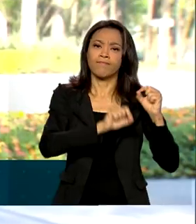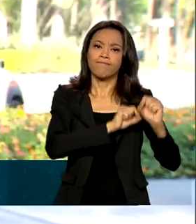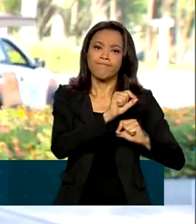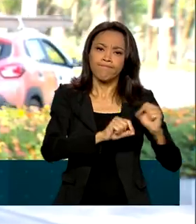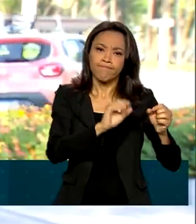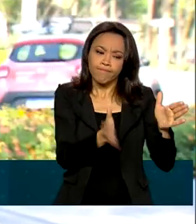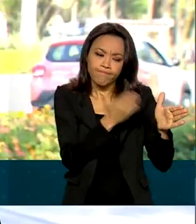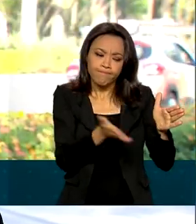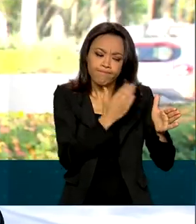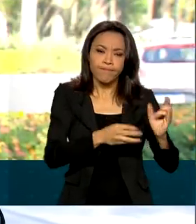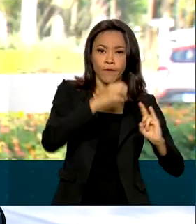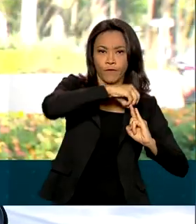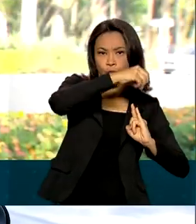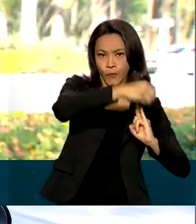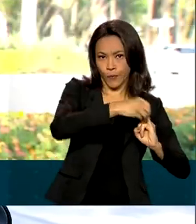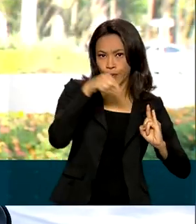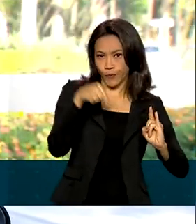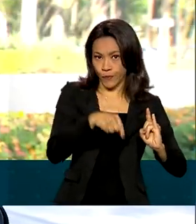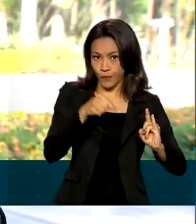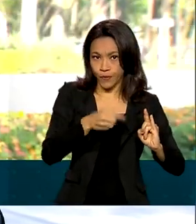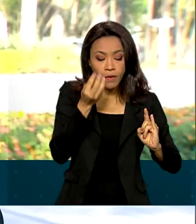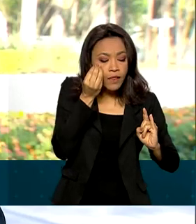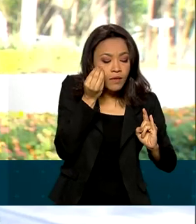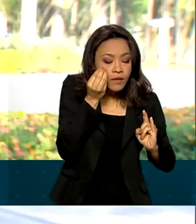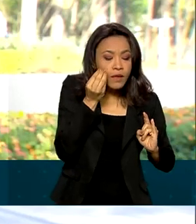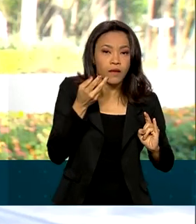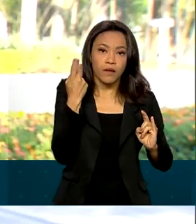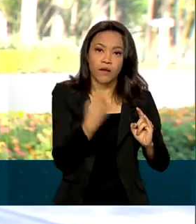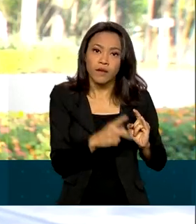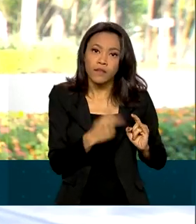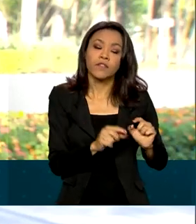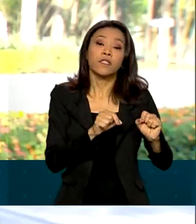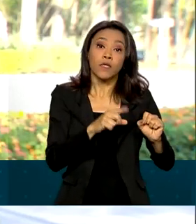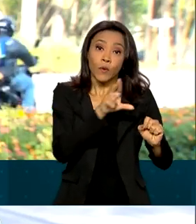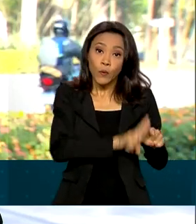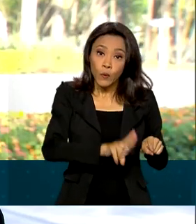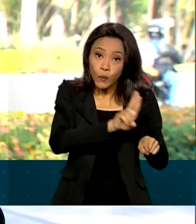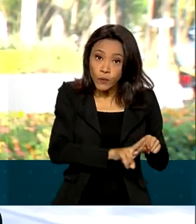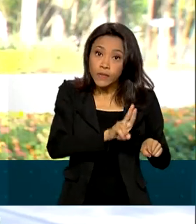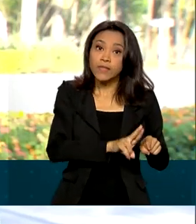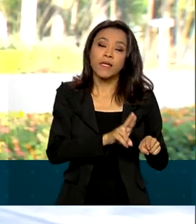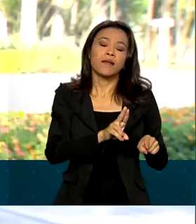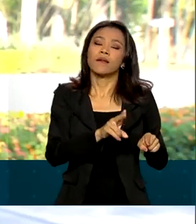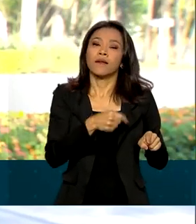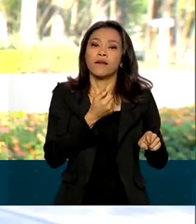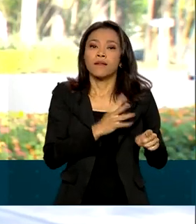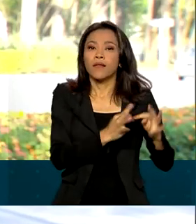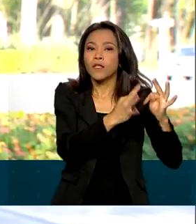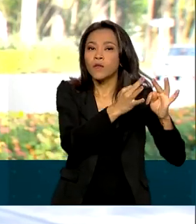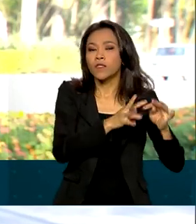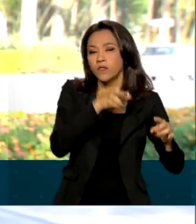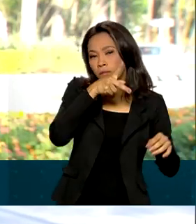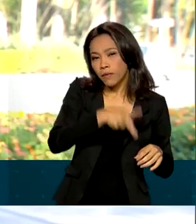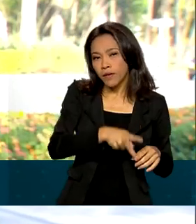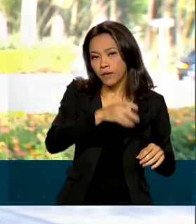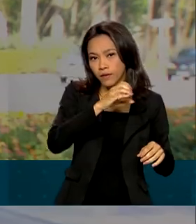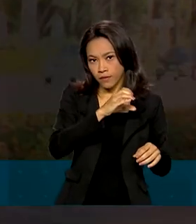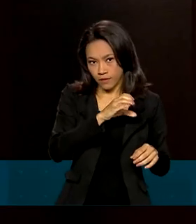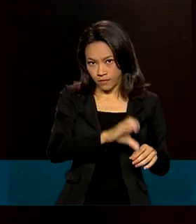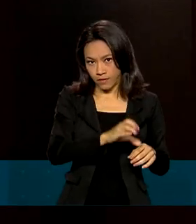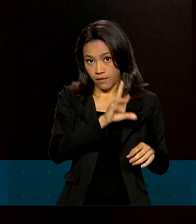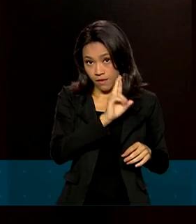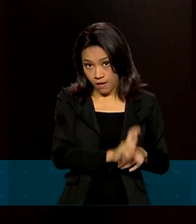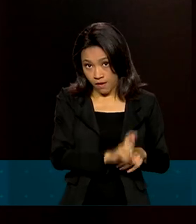para o processamento de amostras clínicas. O produto utiliza a tecnologia de PCR em tempo real. E para considerar o